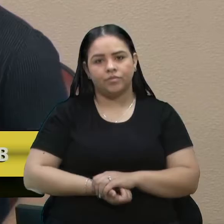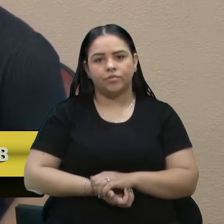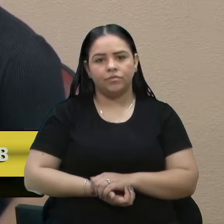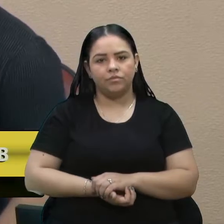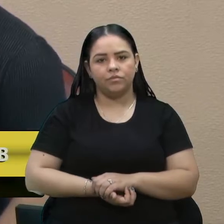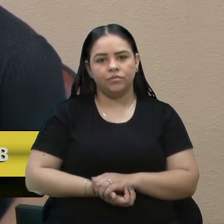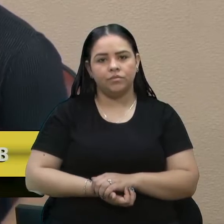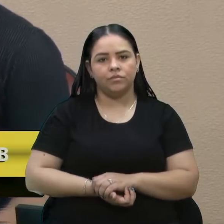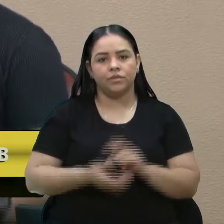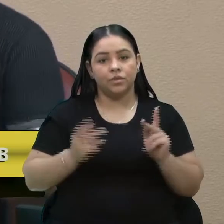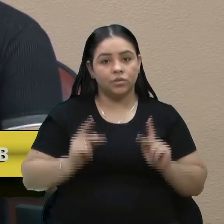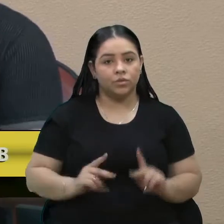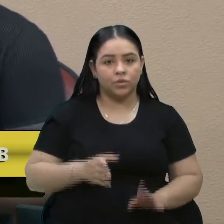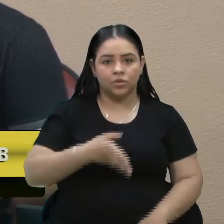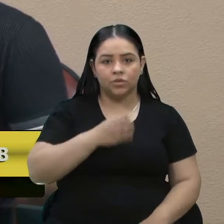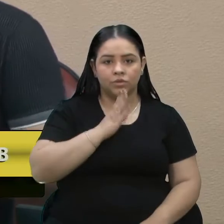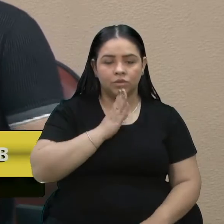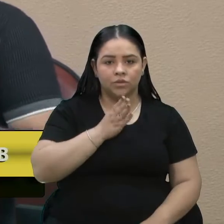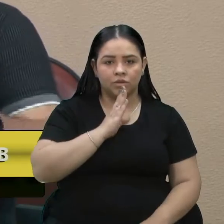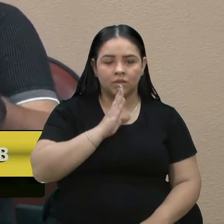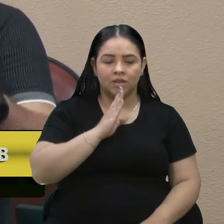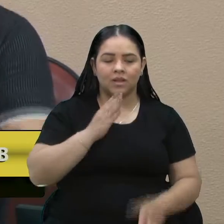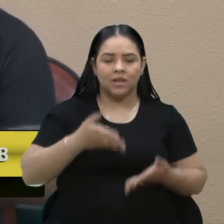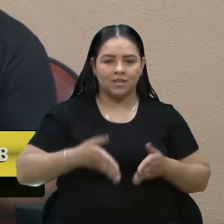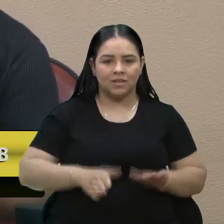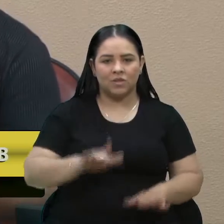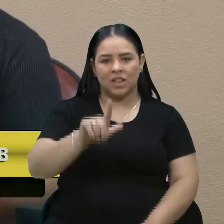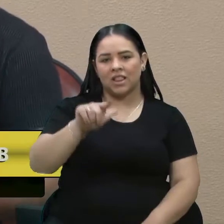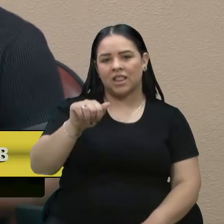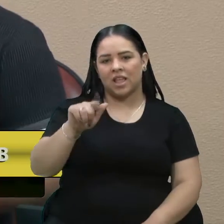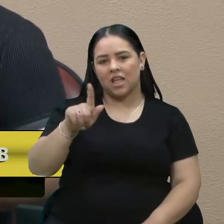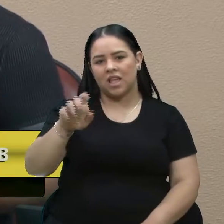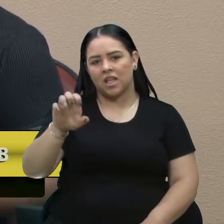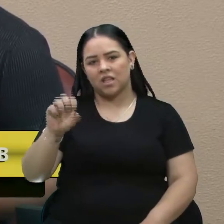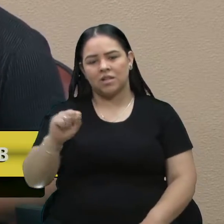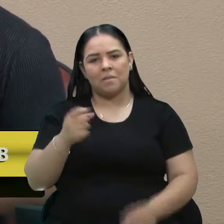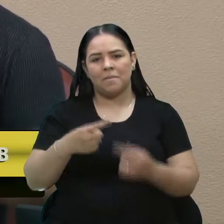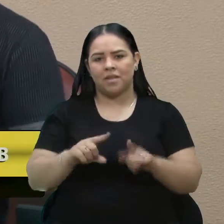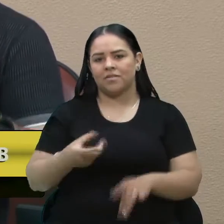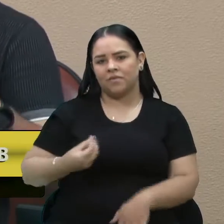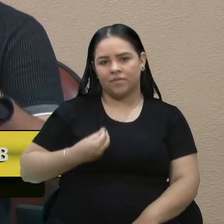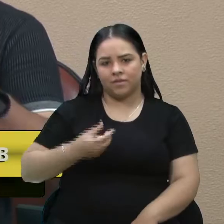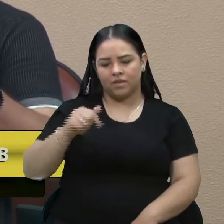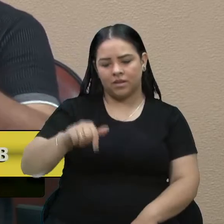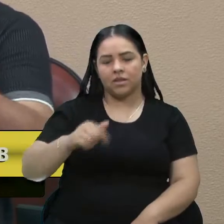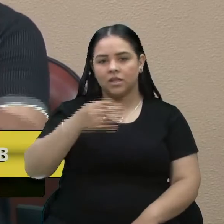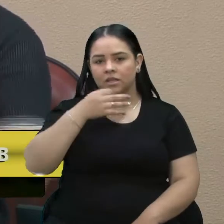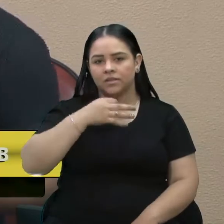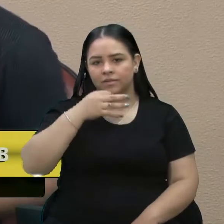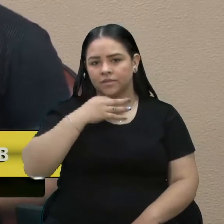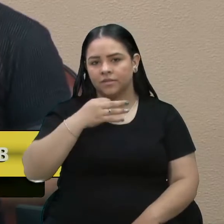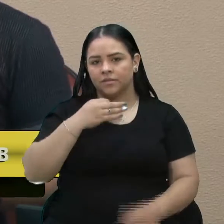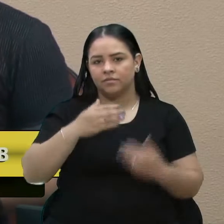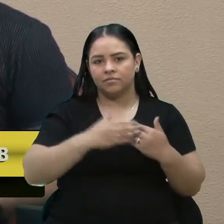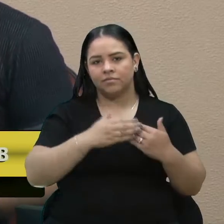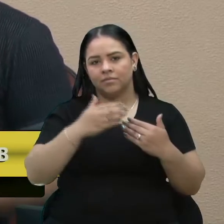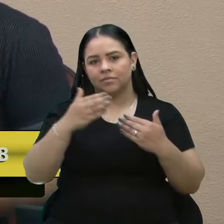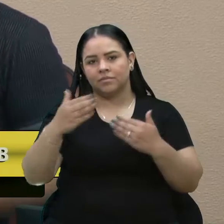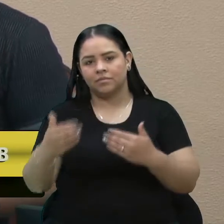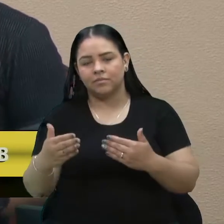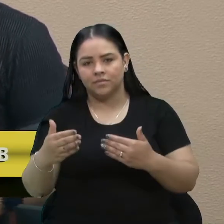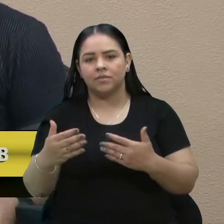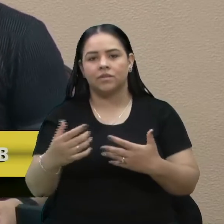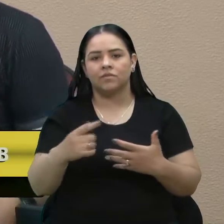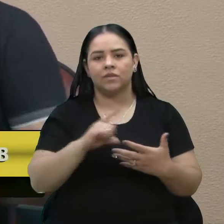as pessoas conheciam ele, ele era nascido em Lages, mas tinha um amor por Caxias, viveu aqui praticamente a vida toda. Era carioca por adoção,